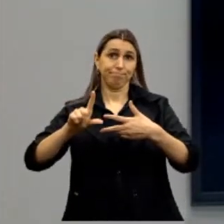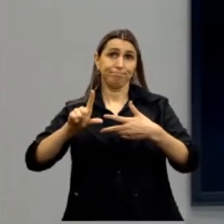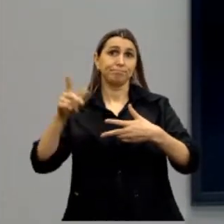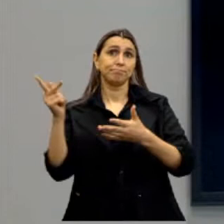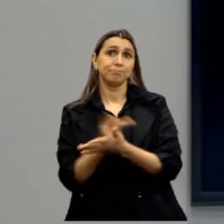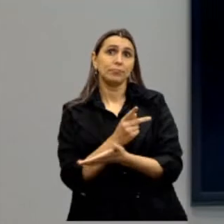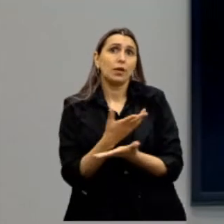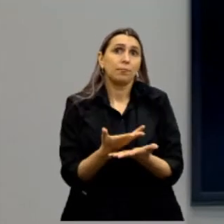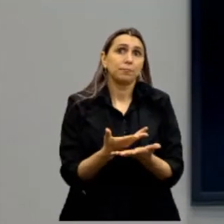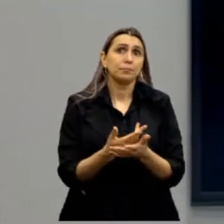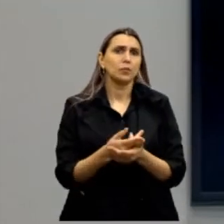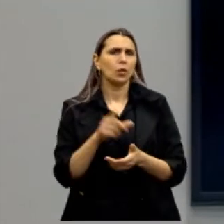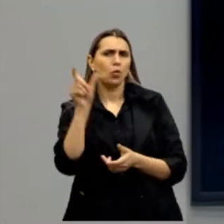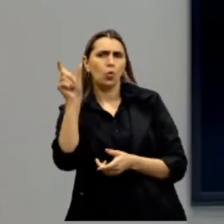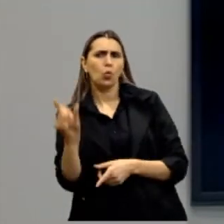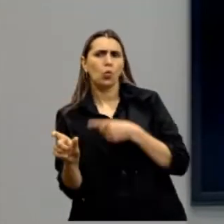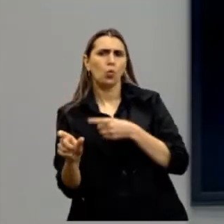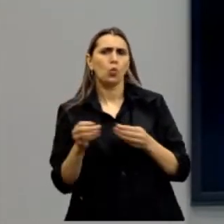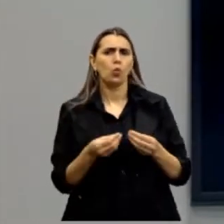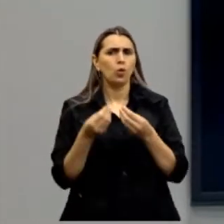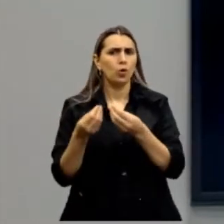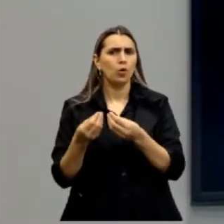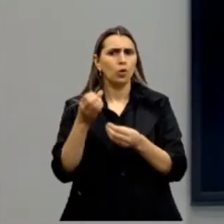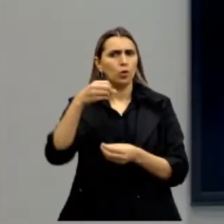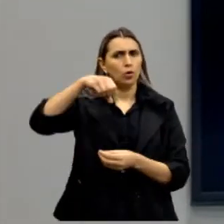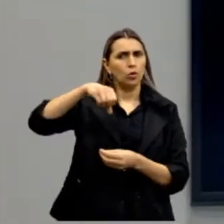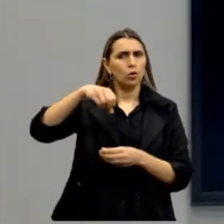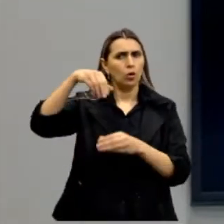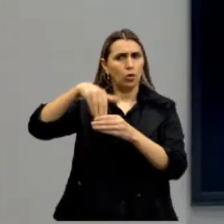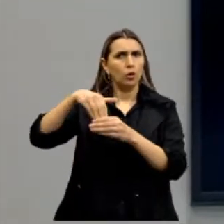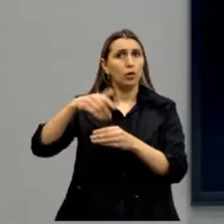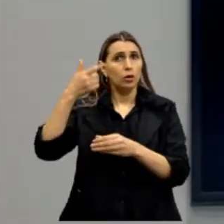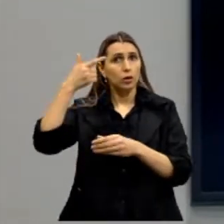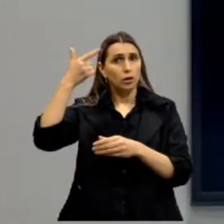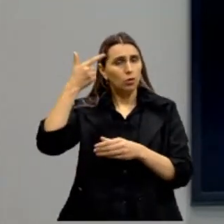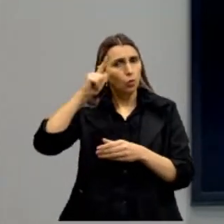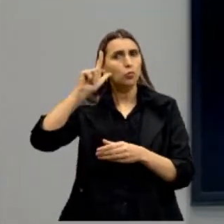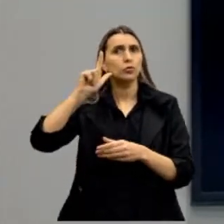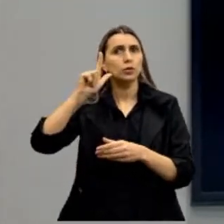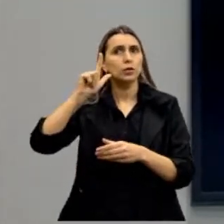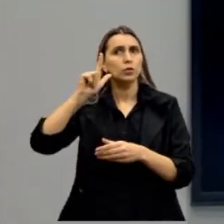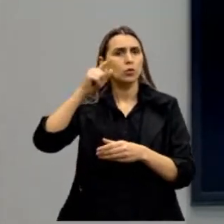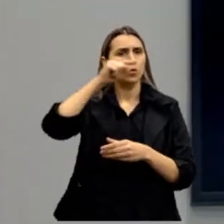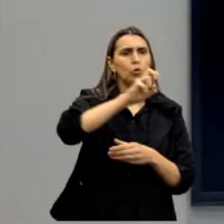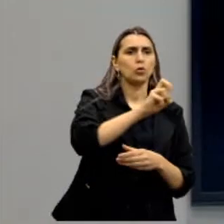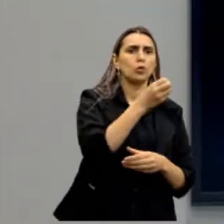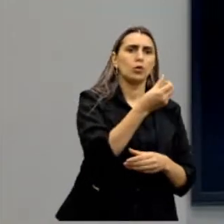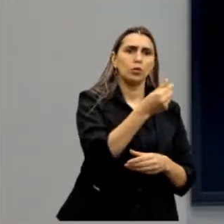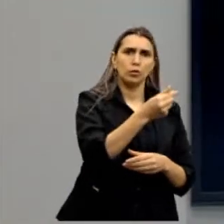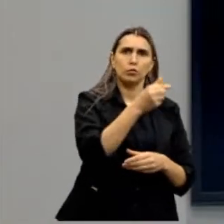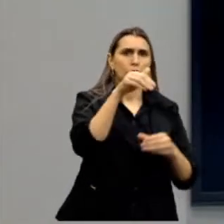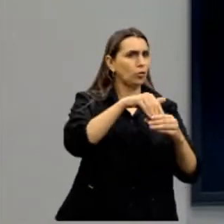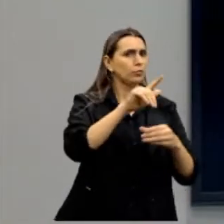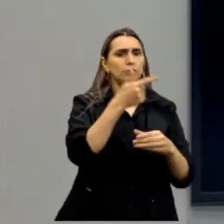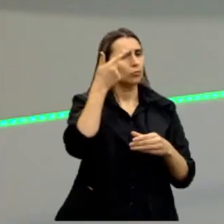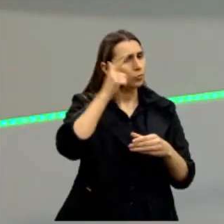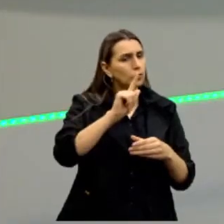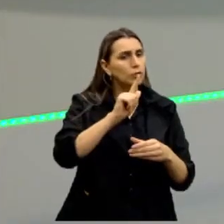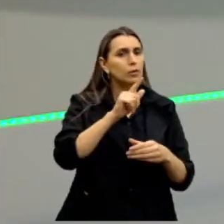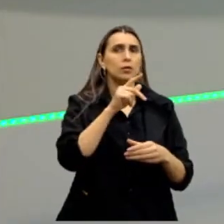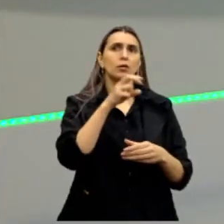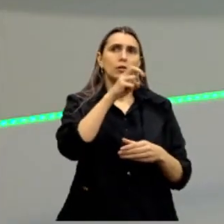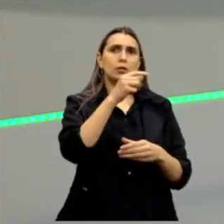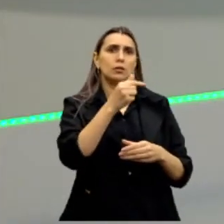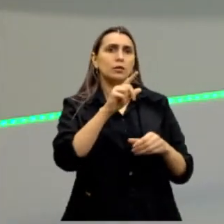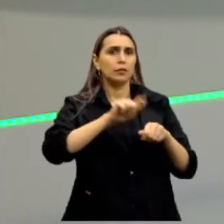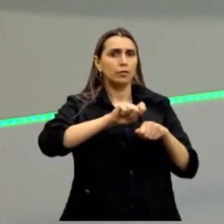acontece, o sujeito recebeu nove votos e foi eleito, e o outro recebeu cinquenta e sete e não foi eleito. Claro, porque os cinquenta e